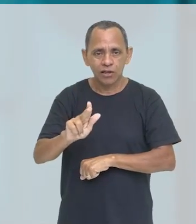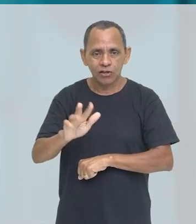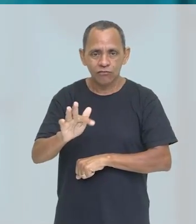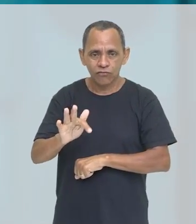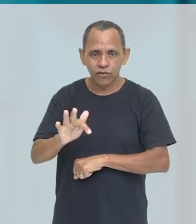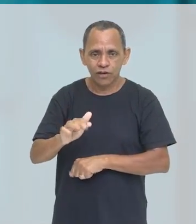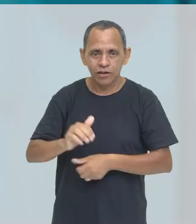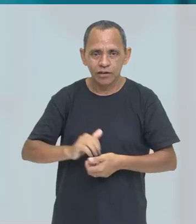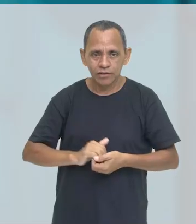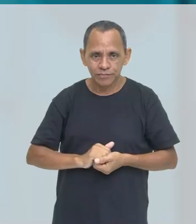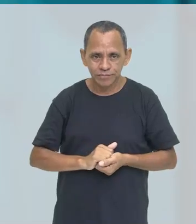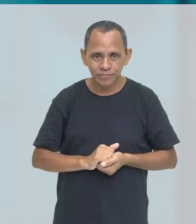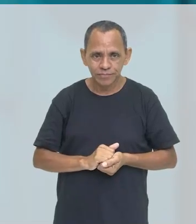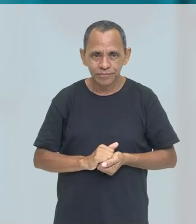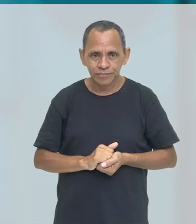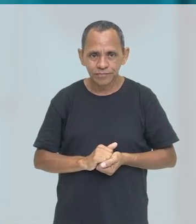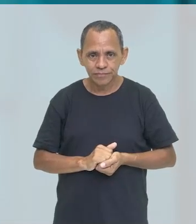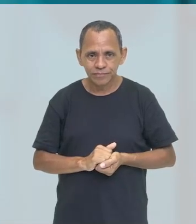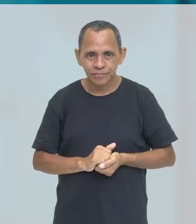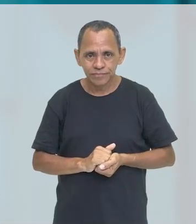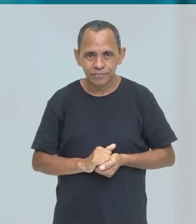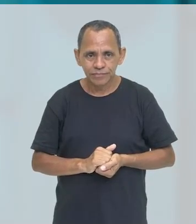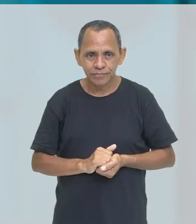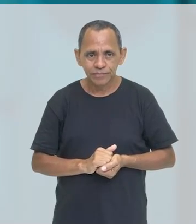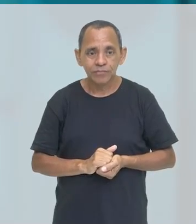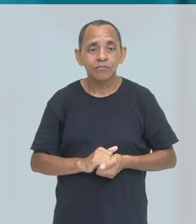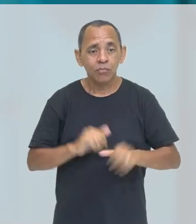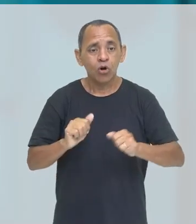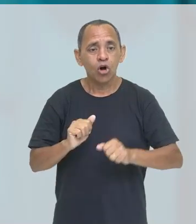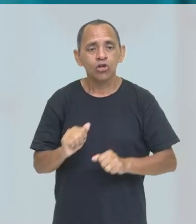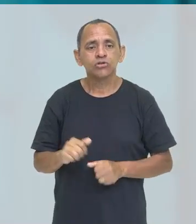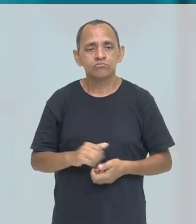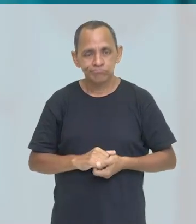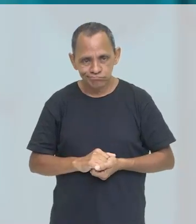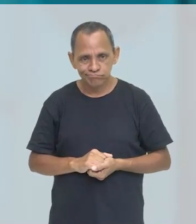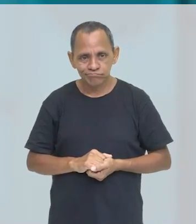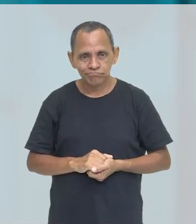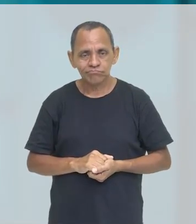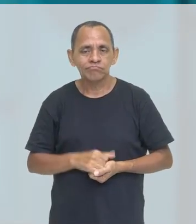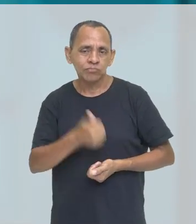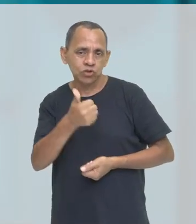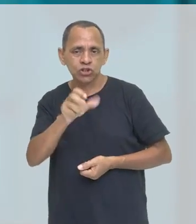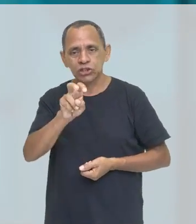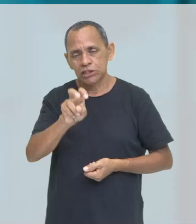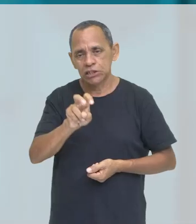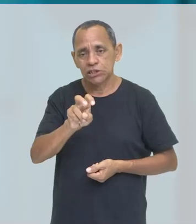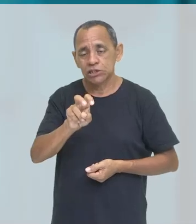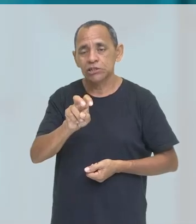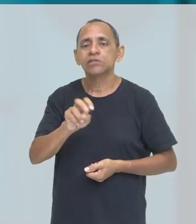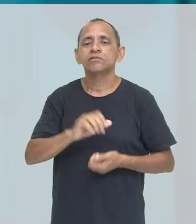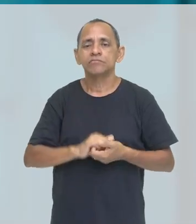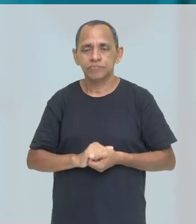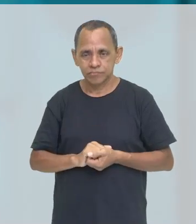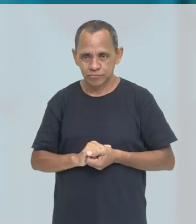se for 15 minutos, vai falar. Pode ser 15 minutos mesmo, 45. Então, past, se for 15 minutos após a hora.